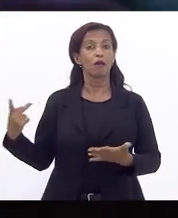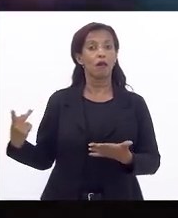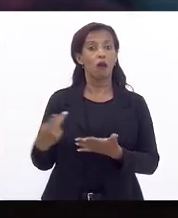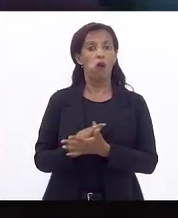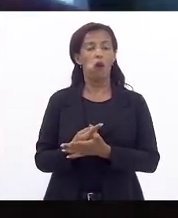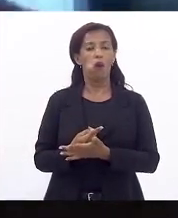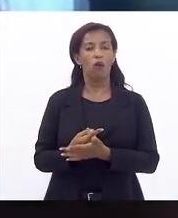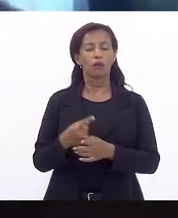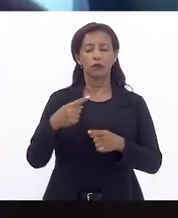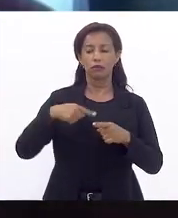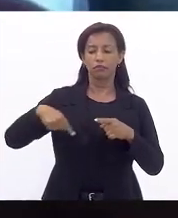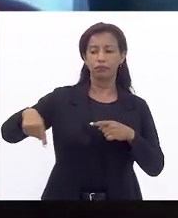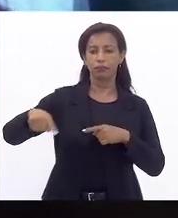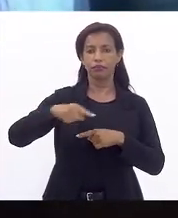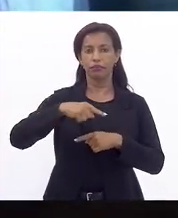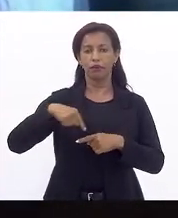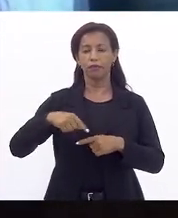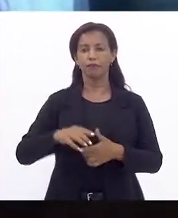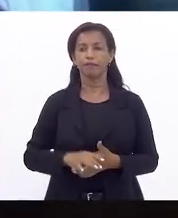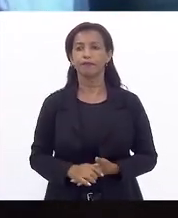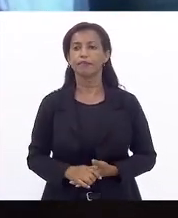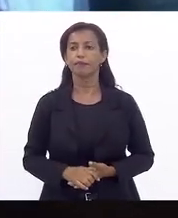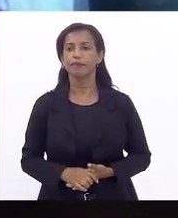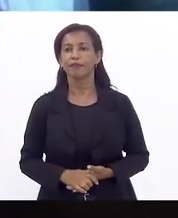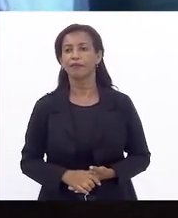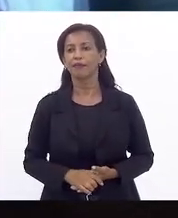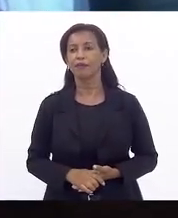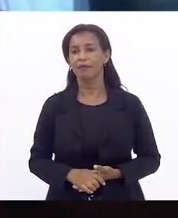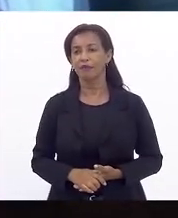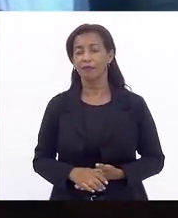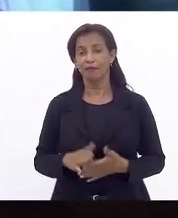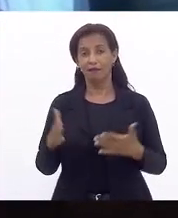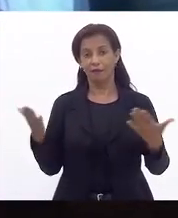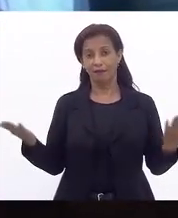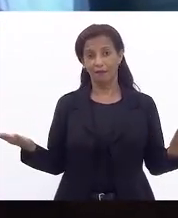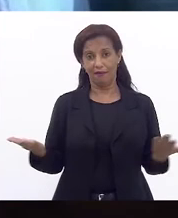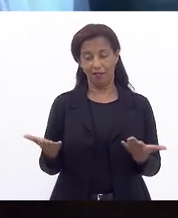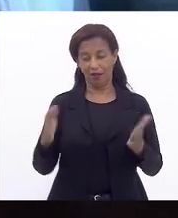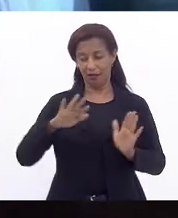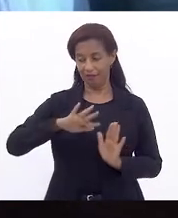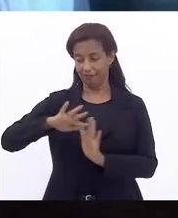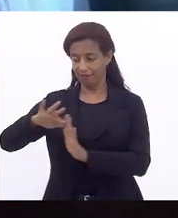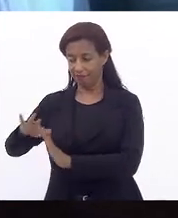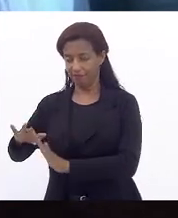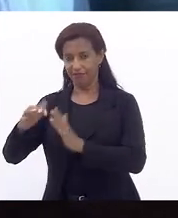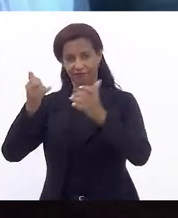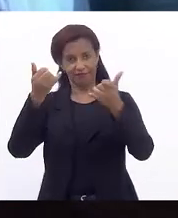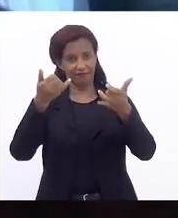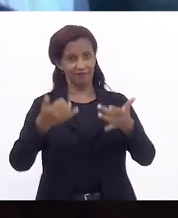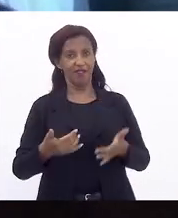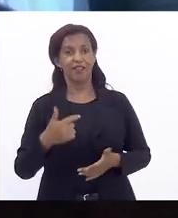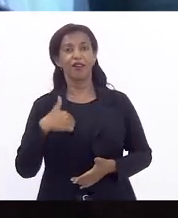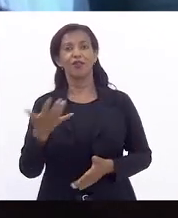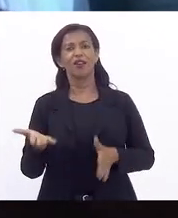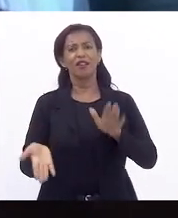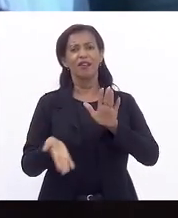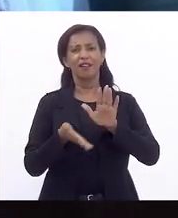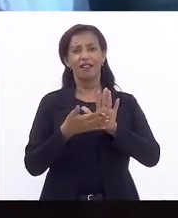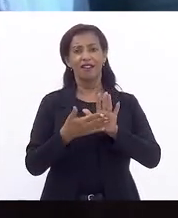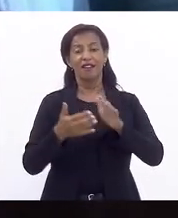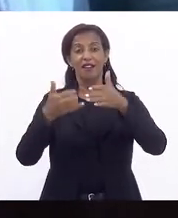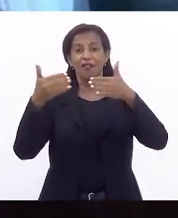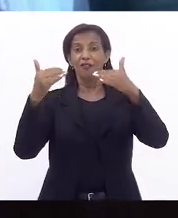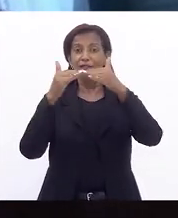uma porta. Agora, dito isso, eu queria me manifestar favorável à